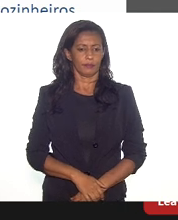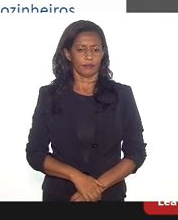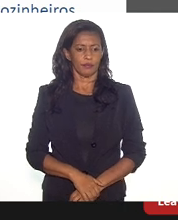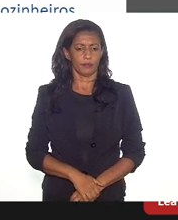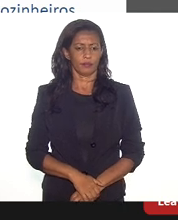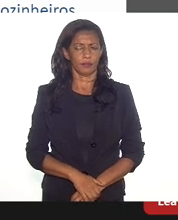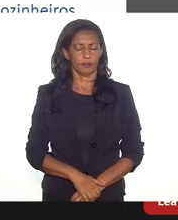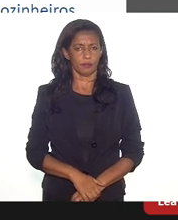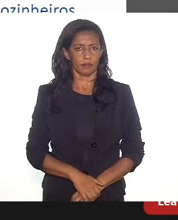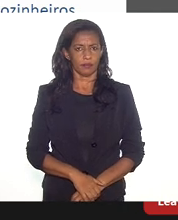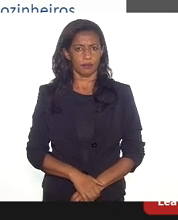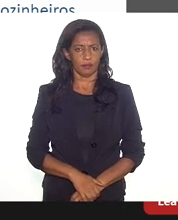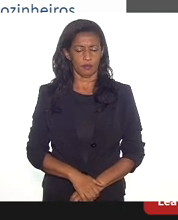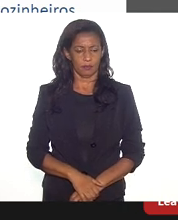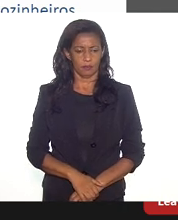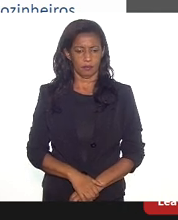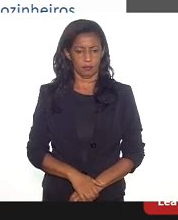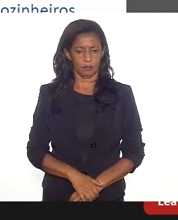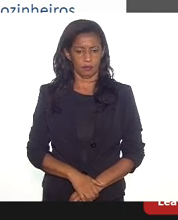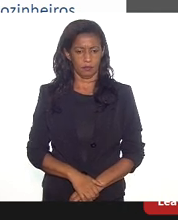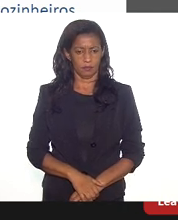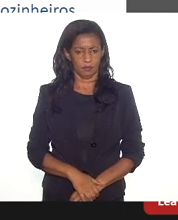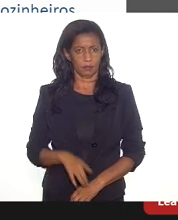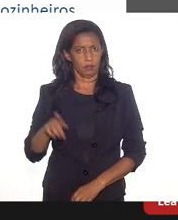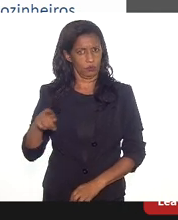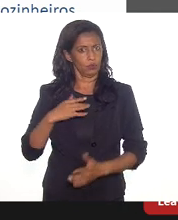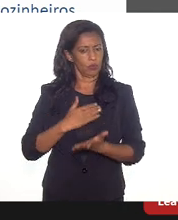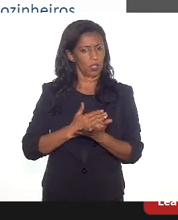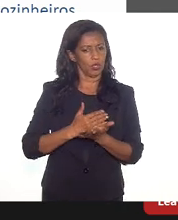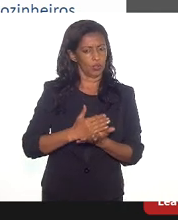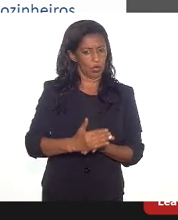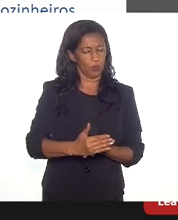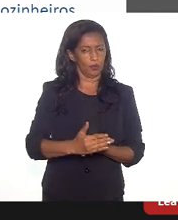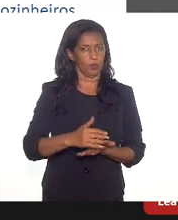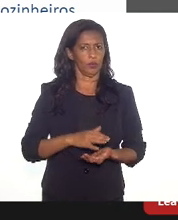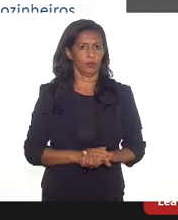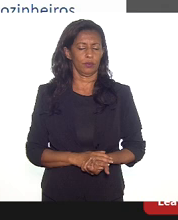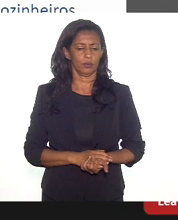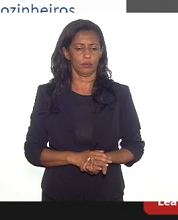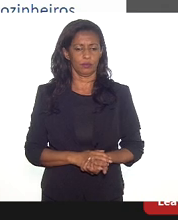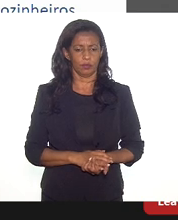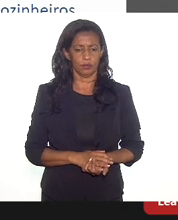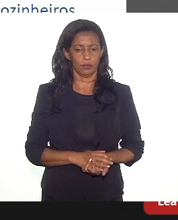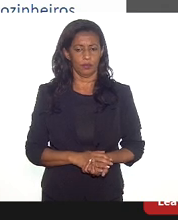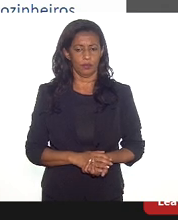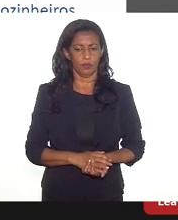ela tem, já começou, é uma